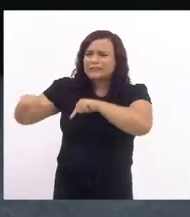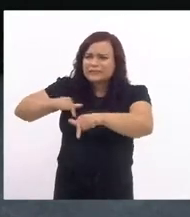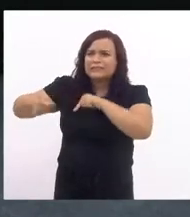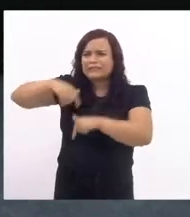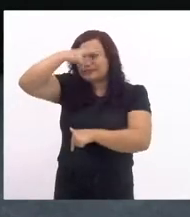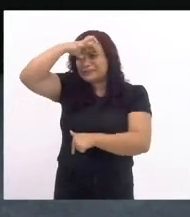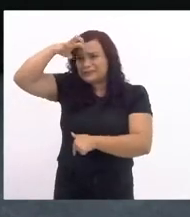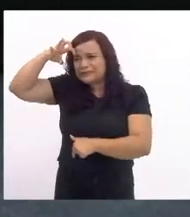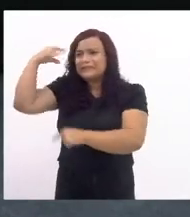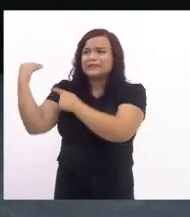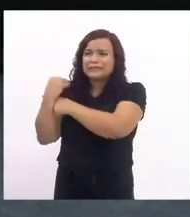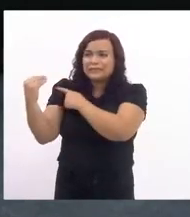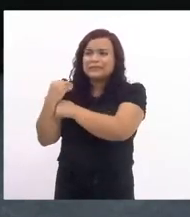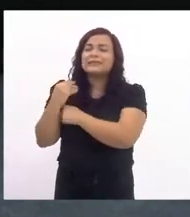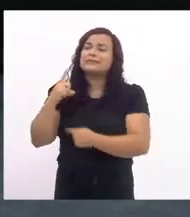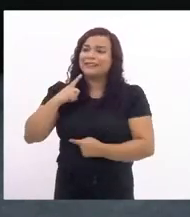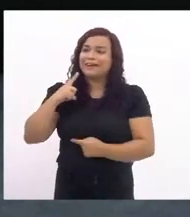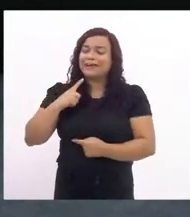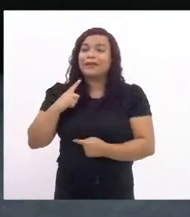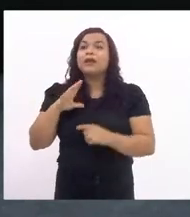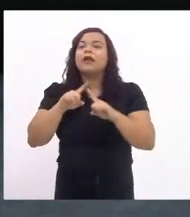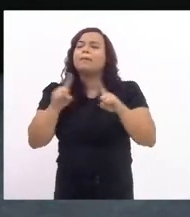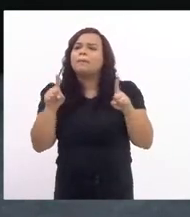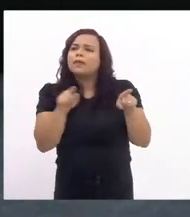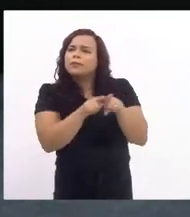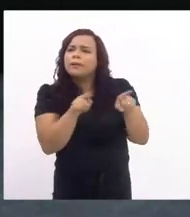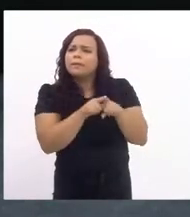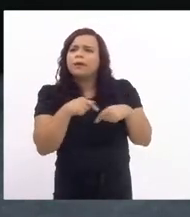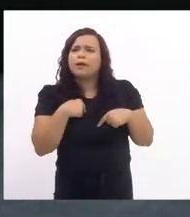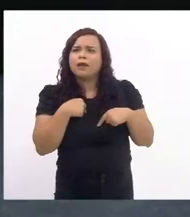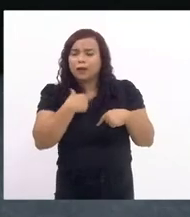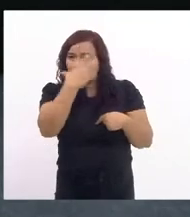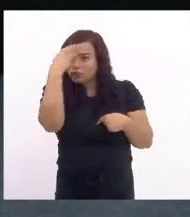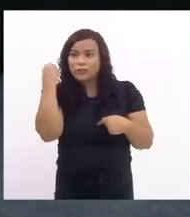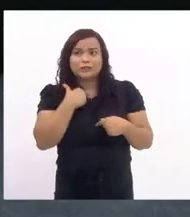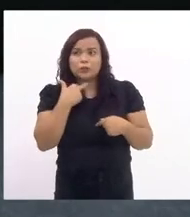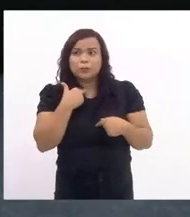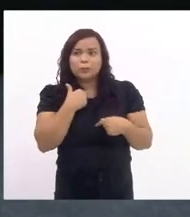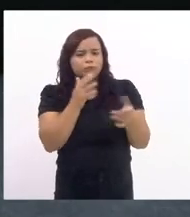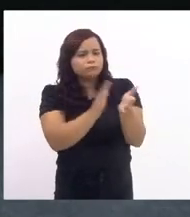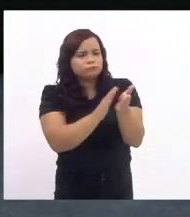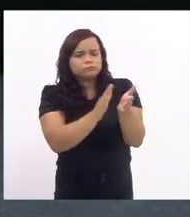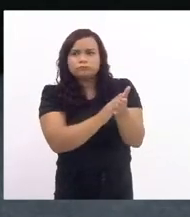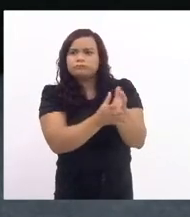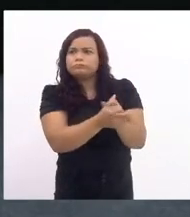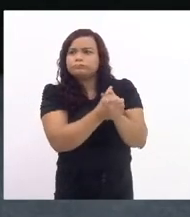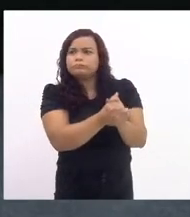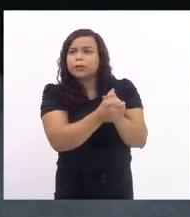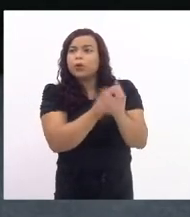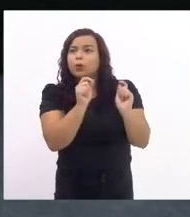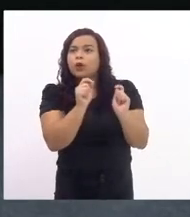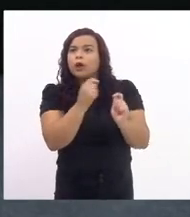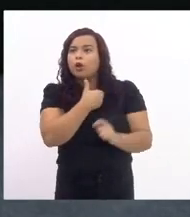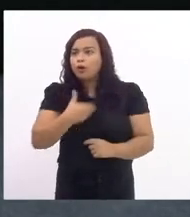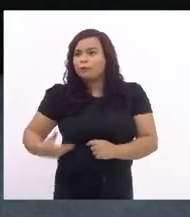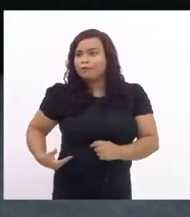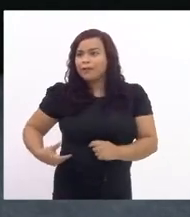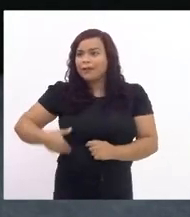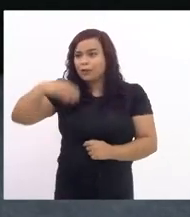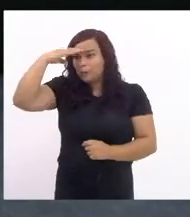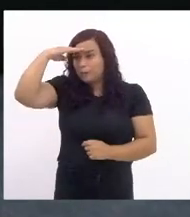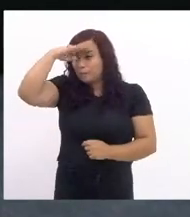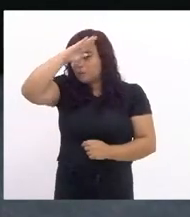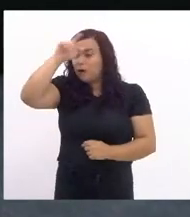mas eu também não poderia deixar de parabenizar o governo Bolsonaro pois pela primeira vez na história